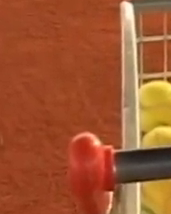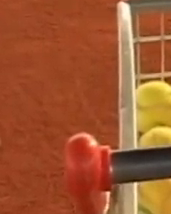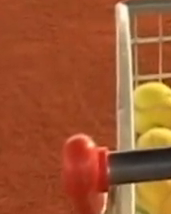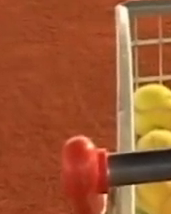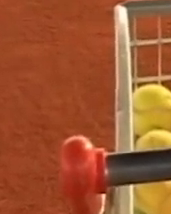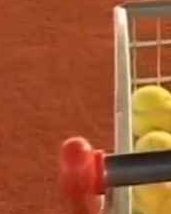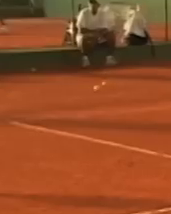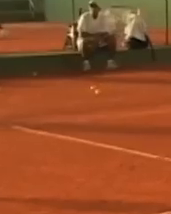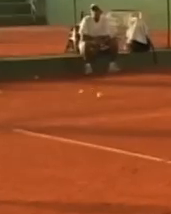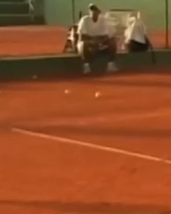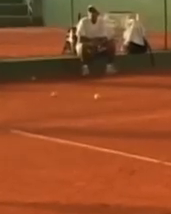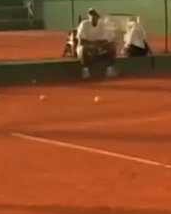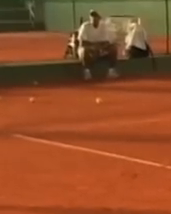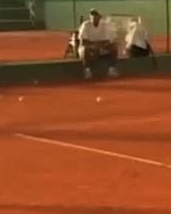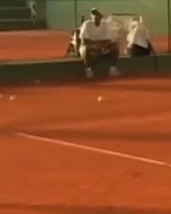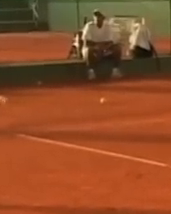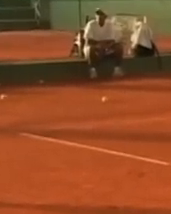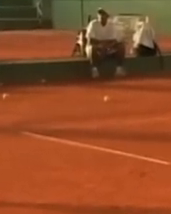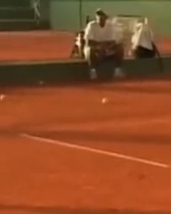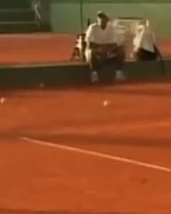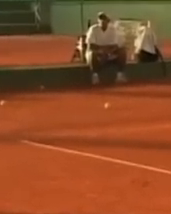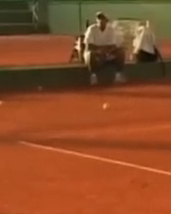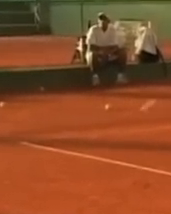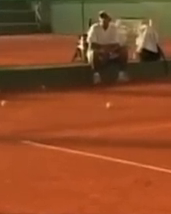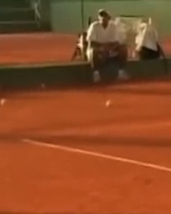A terceira videoaula Proitec Matemática.